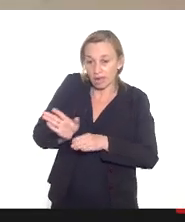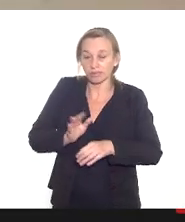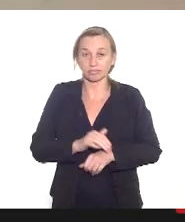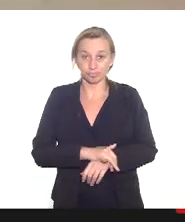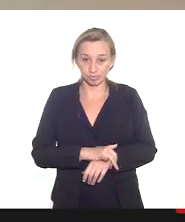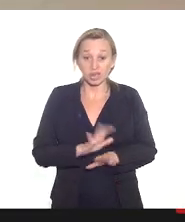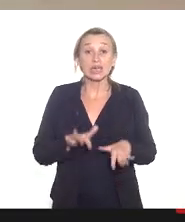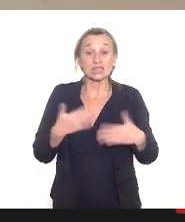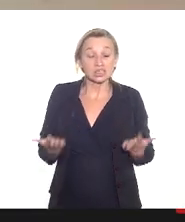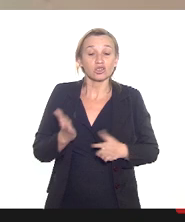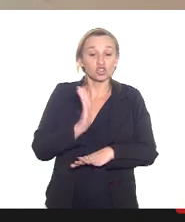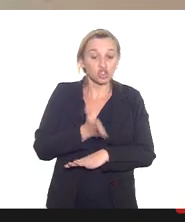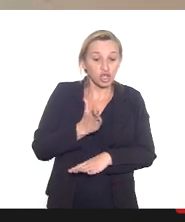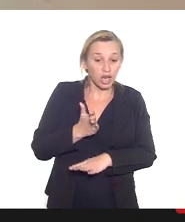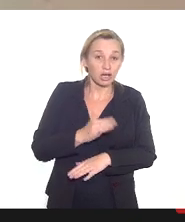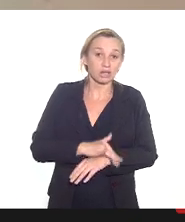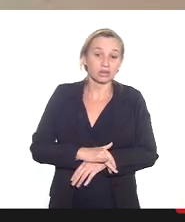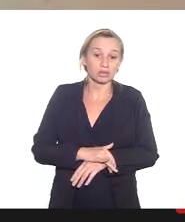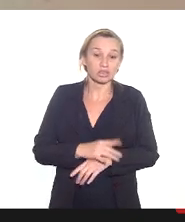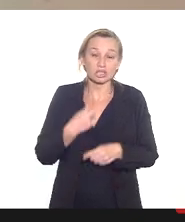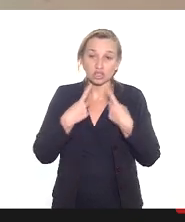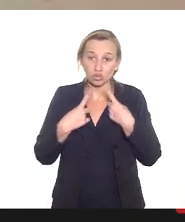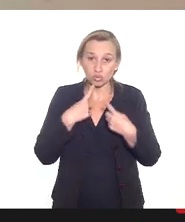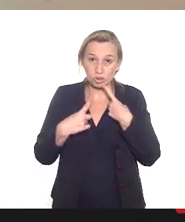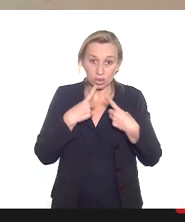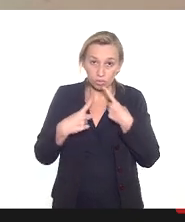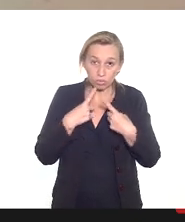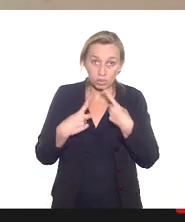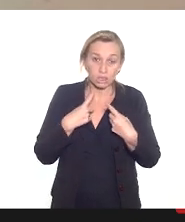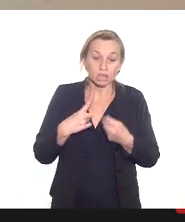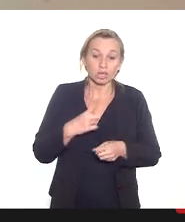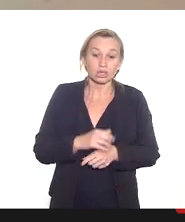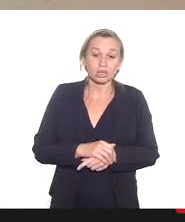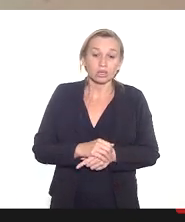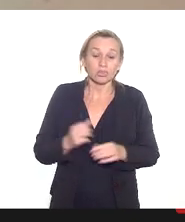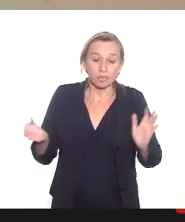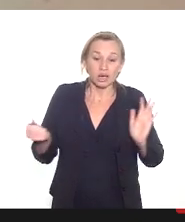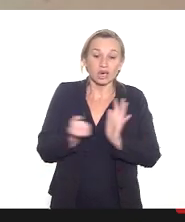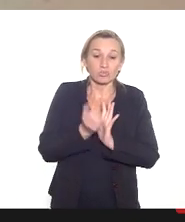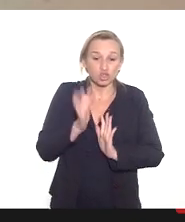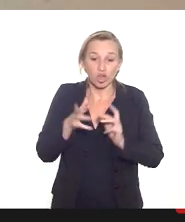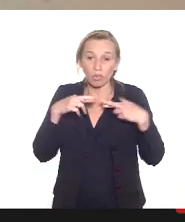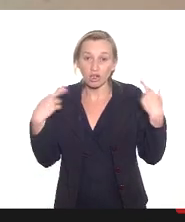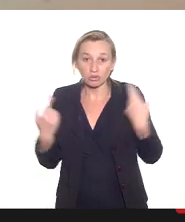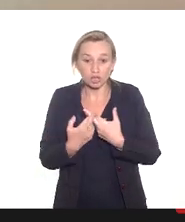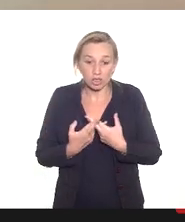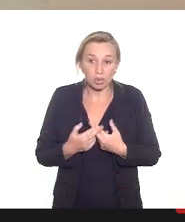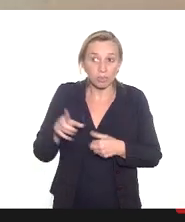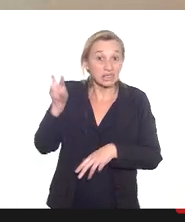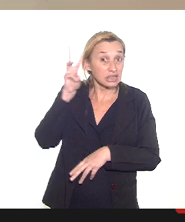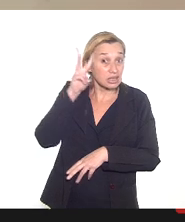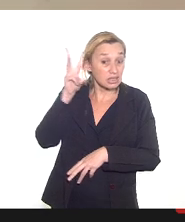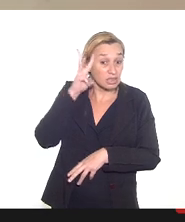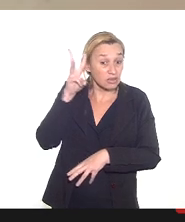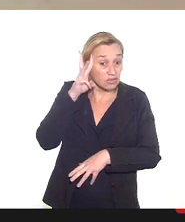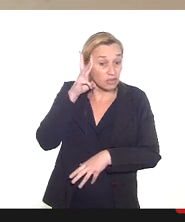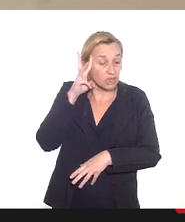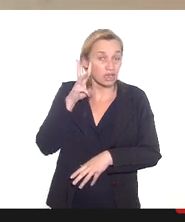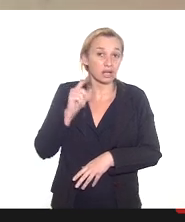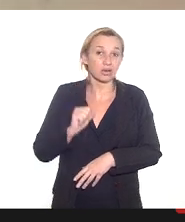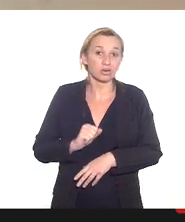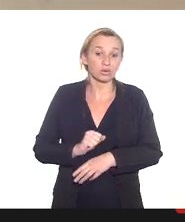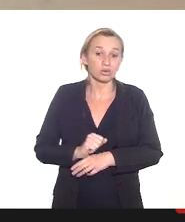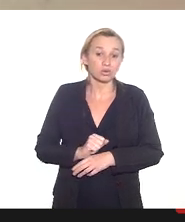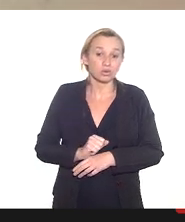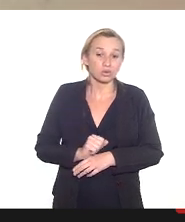então a gente já está nessa nessa discussão marcamos já uma reunião uma agenda para terça-feira com o nosso